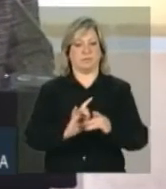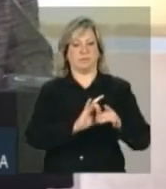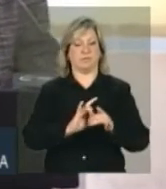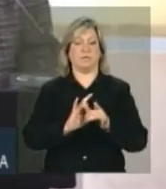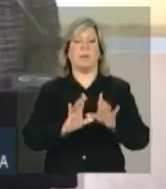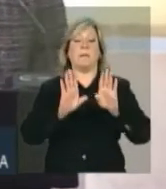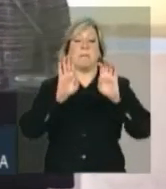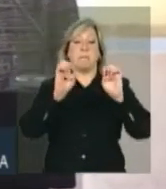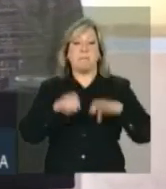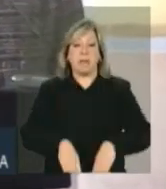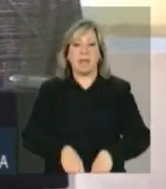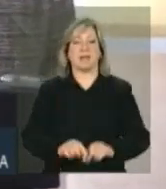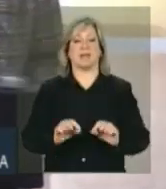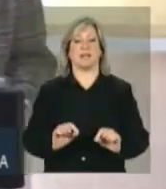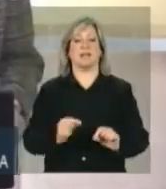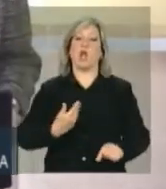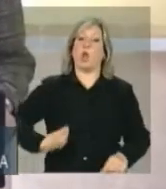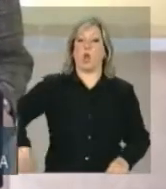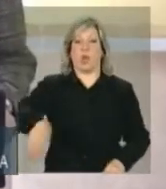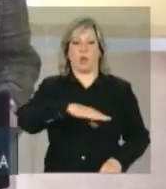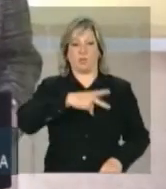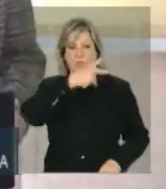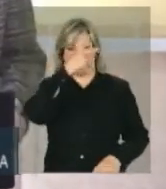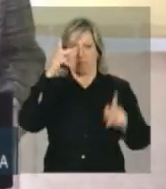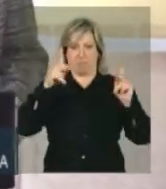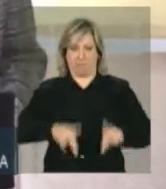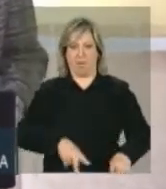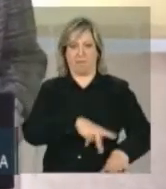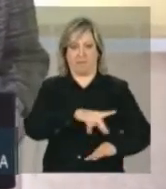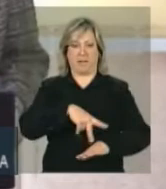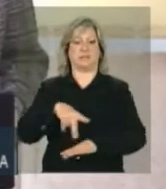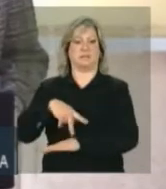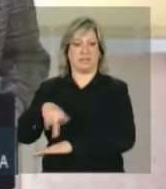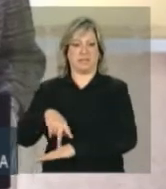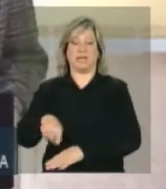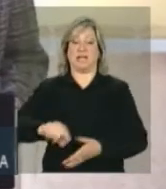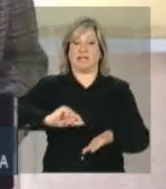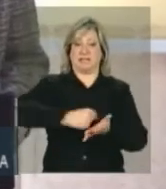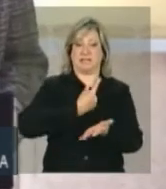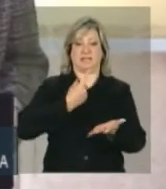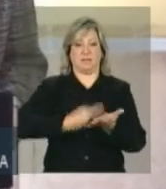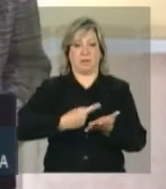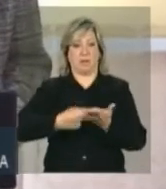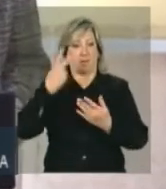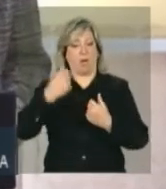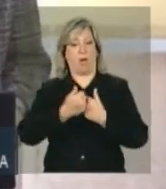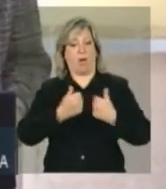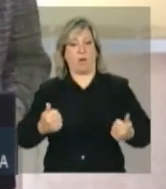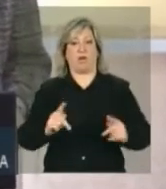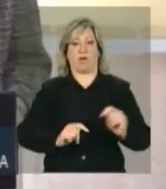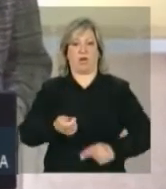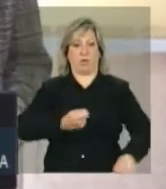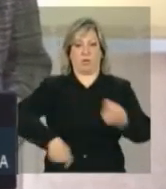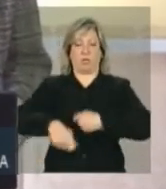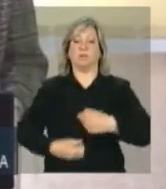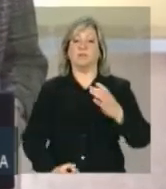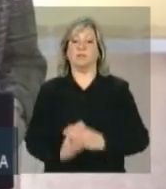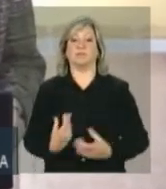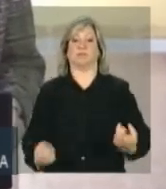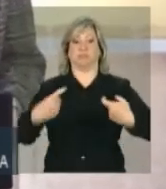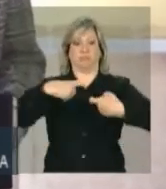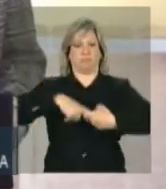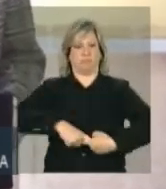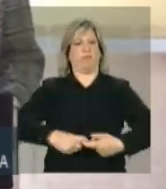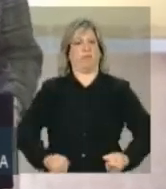benefício de nossos povos. A assinatura do Acordo para a Cooperação Econômica lança parceria